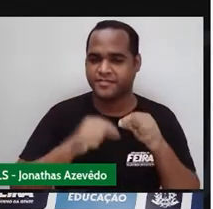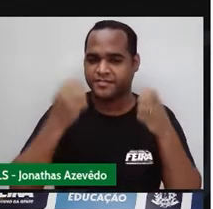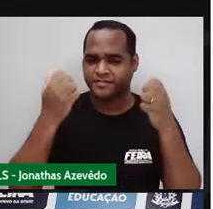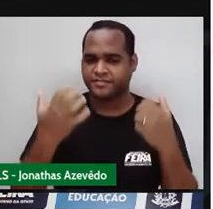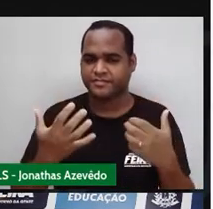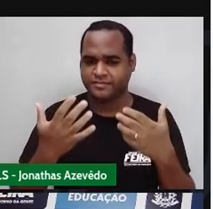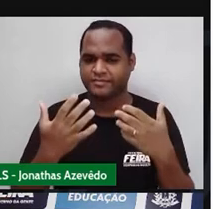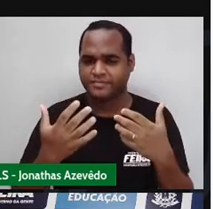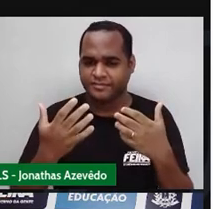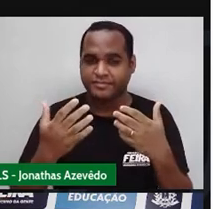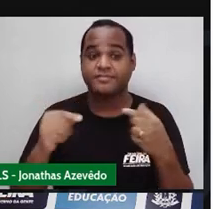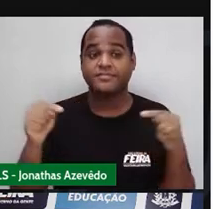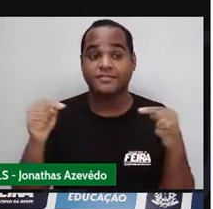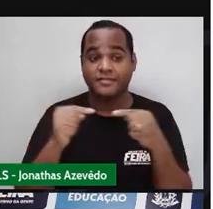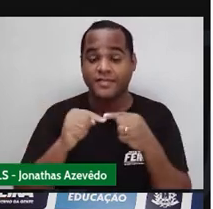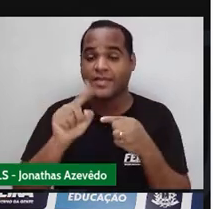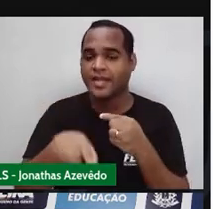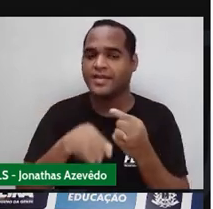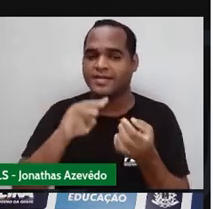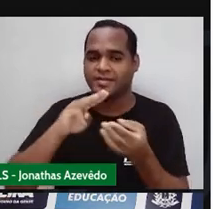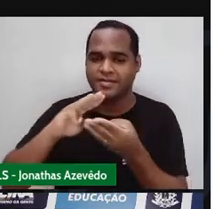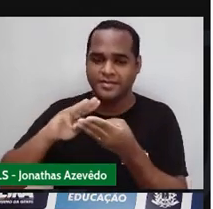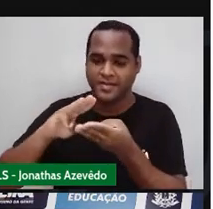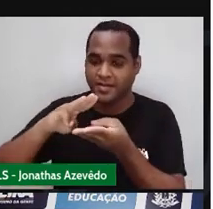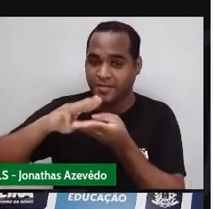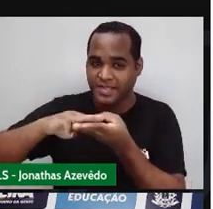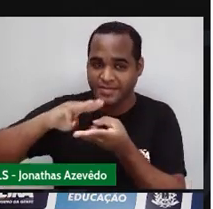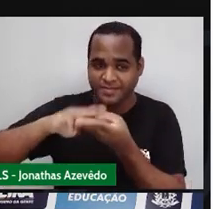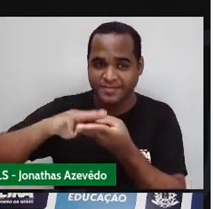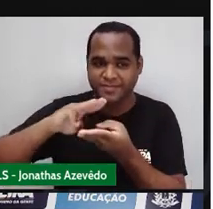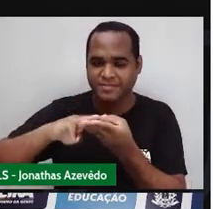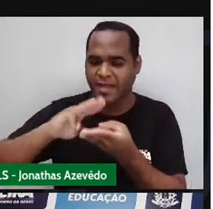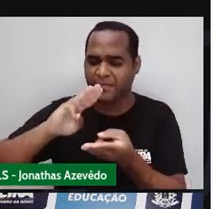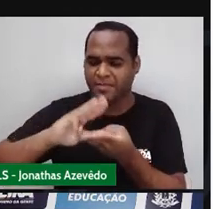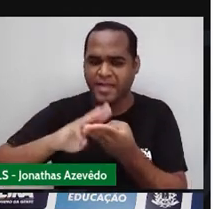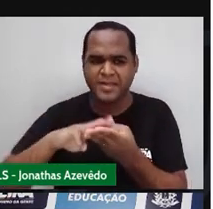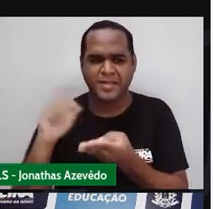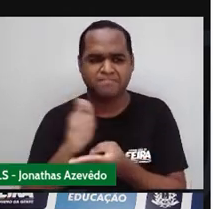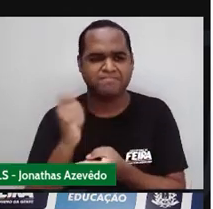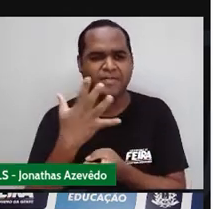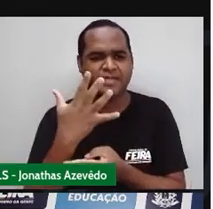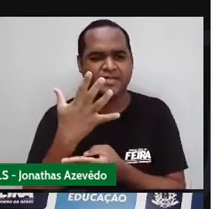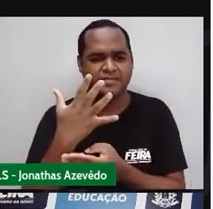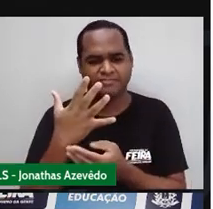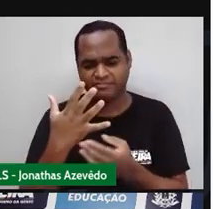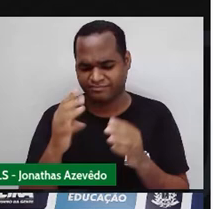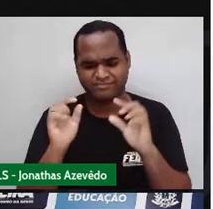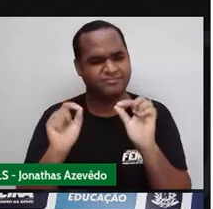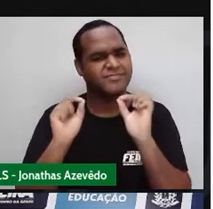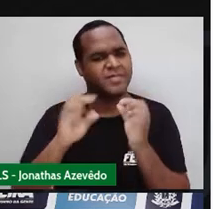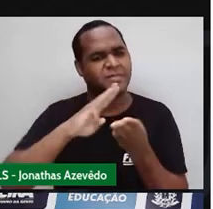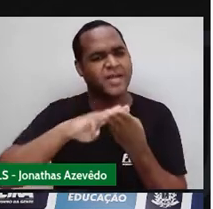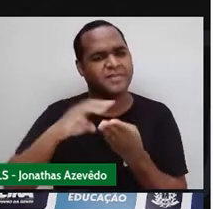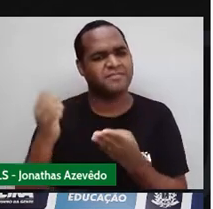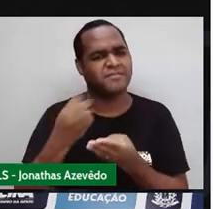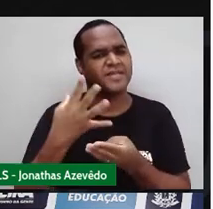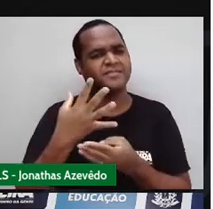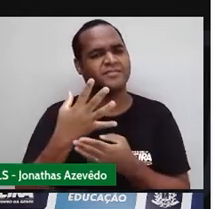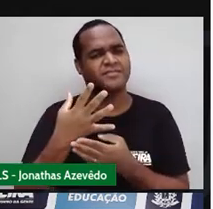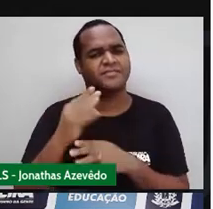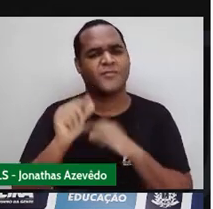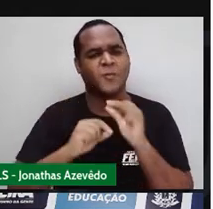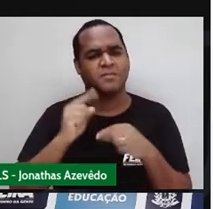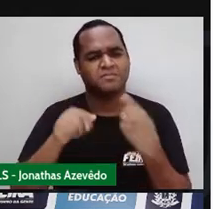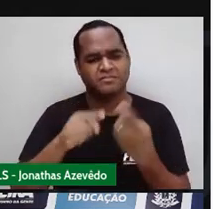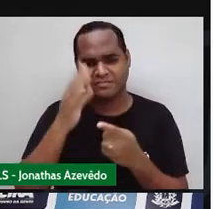algo, algo chamado de matemágica. Matemágica? Será que você já